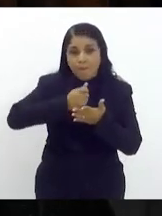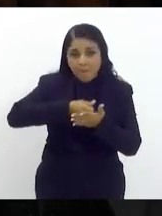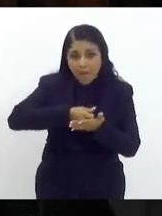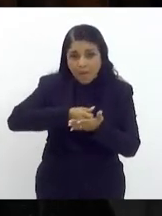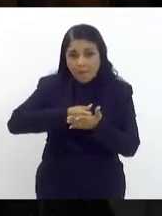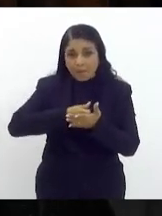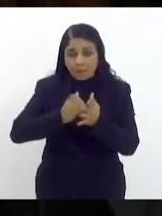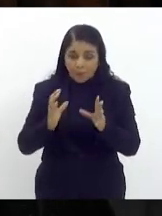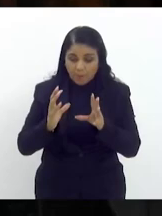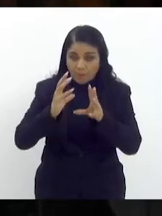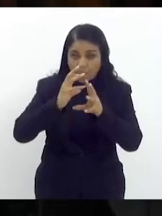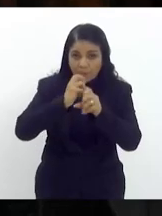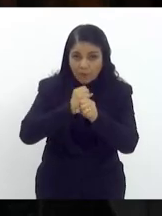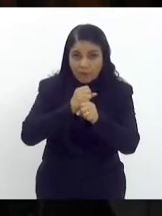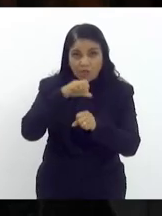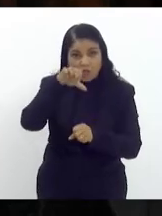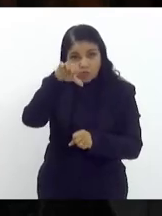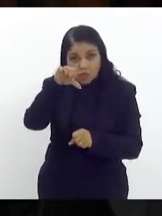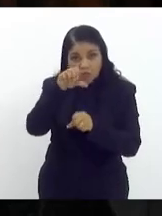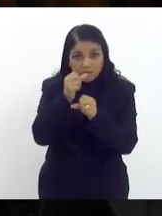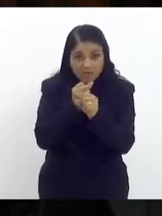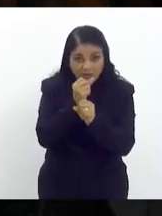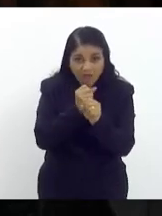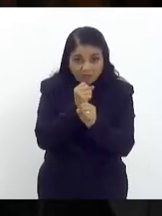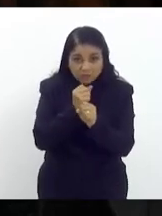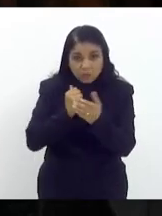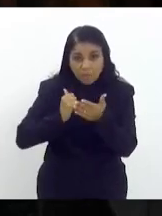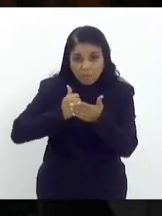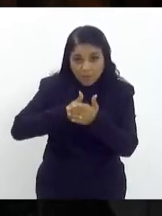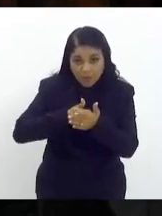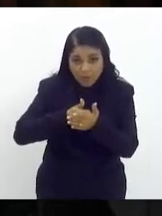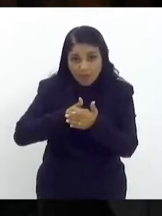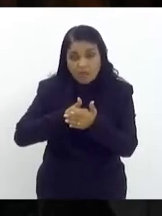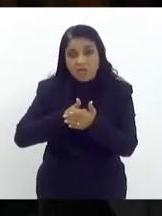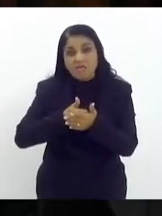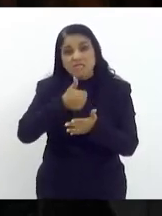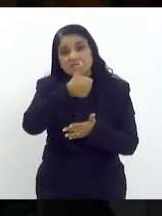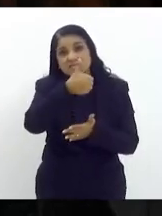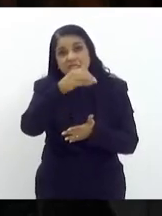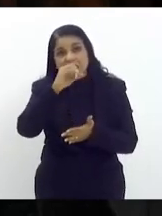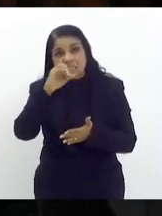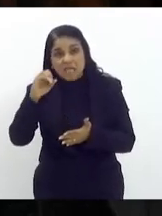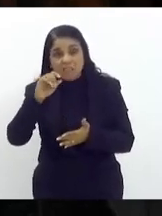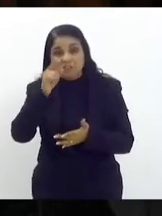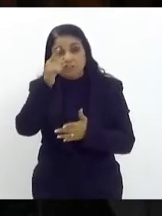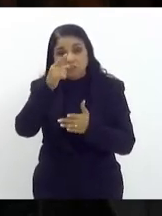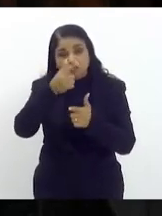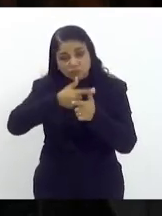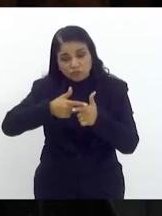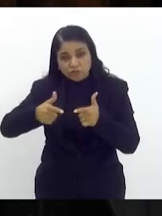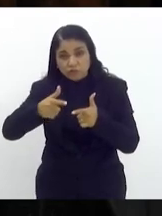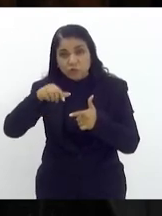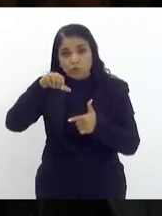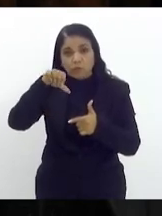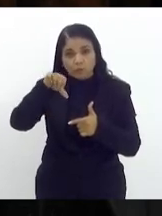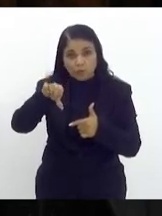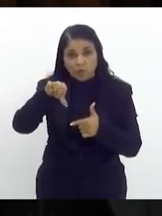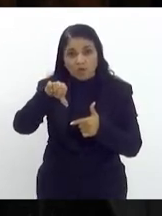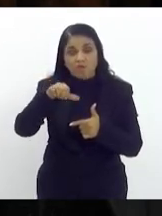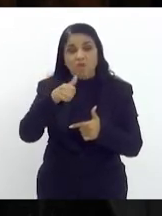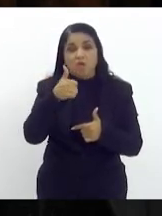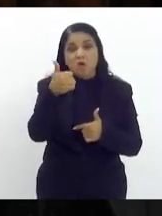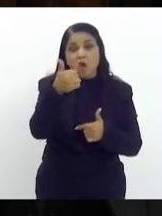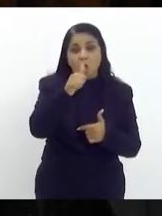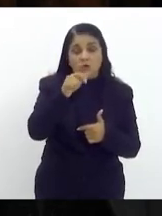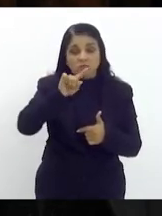prestação em nove anos se eu dividir 100 por 9 dá 11,11% então este ano nós estamos pagando